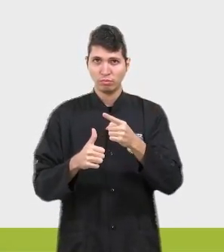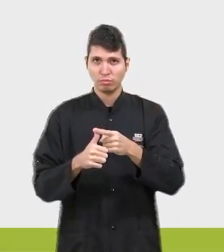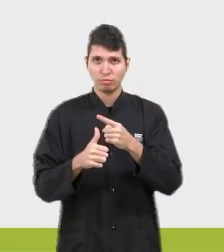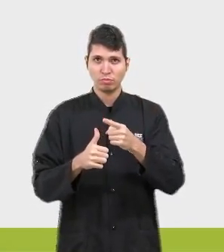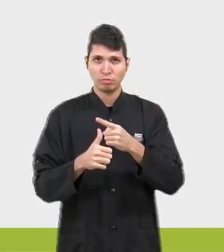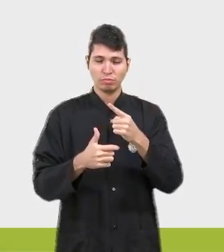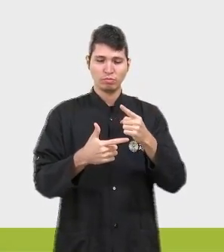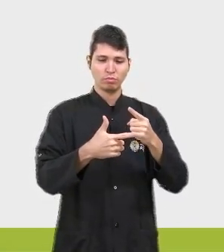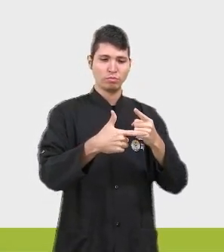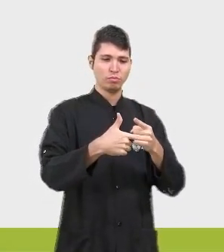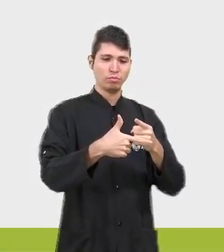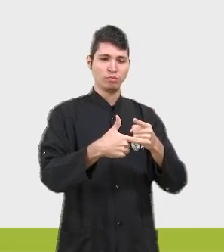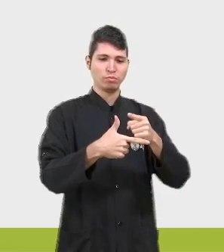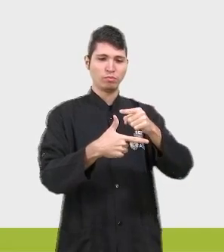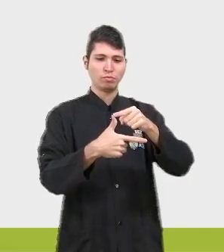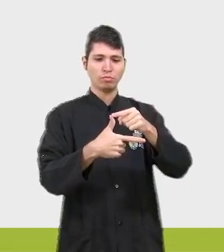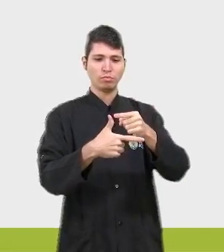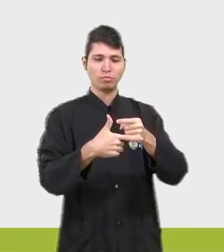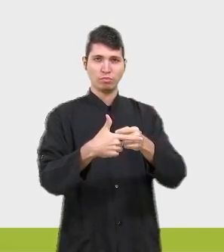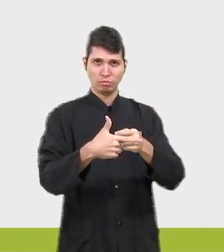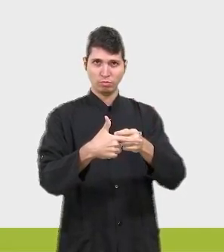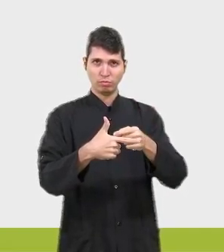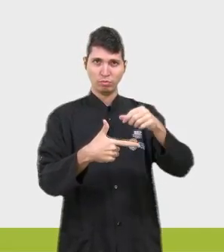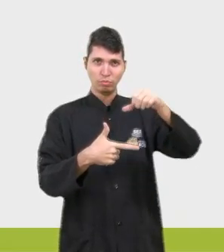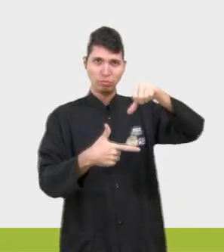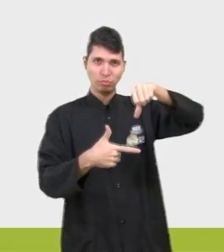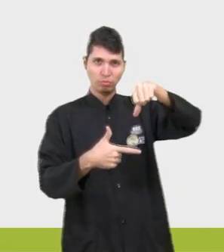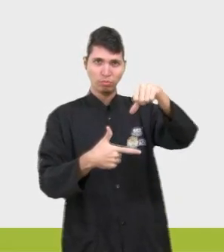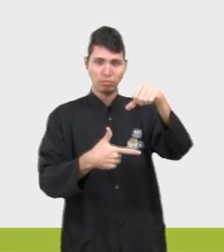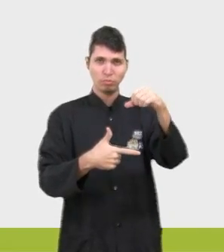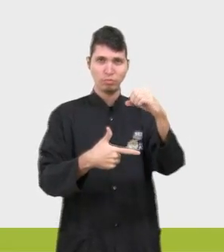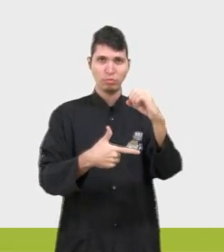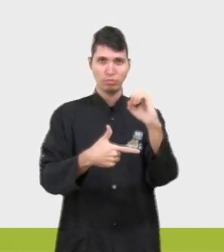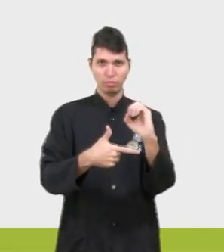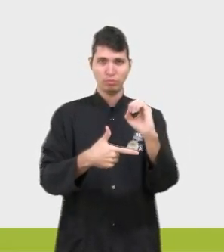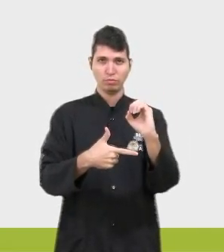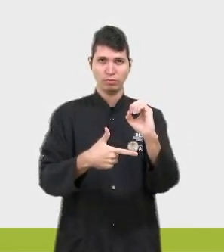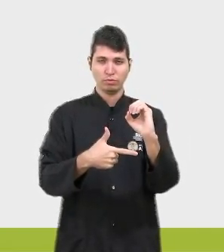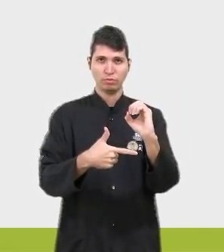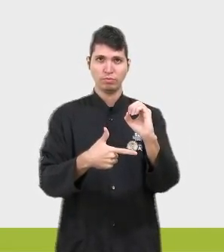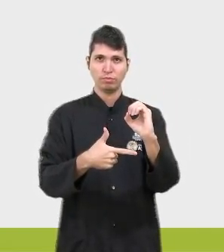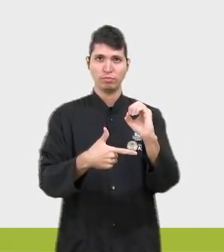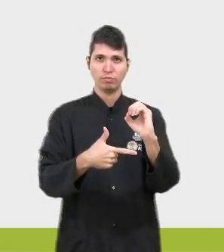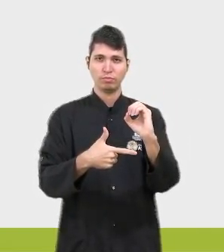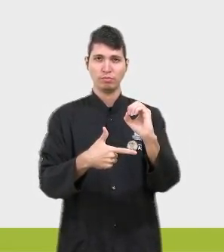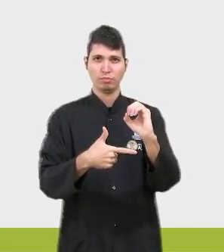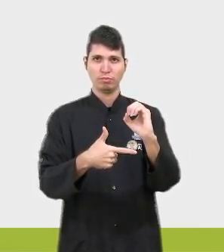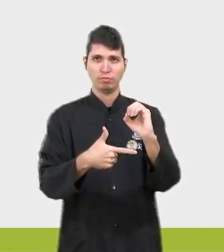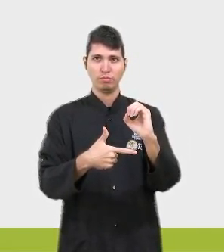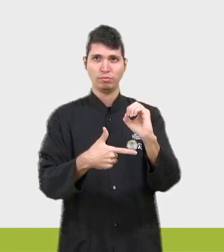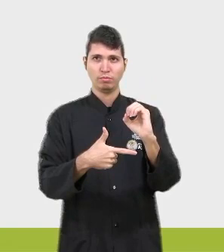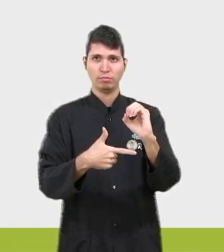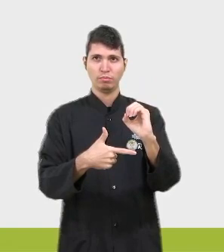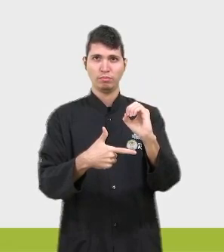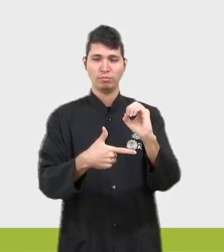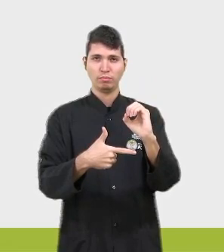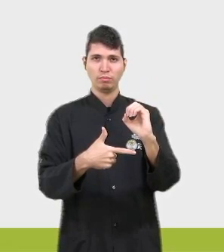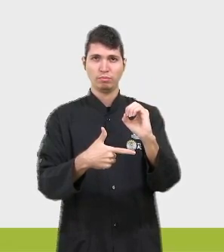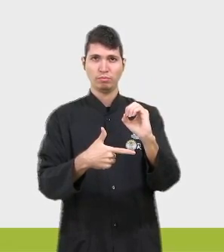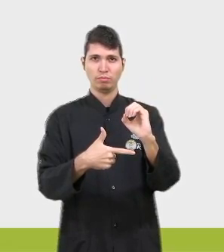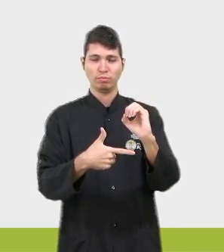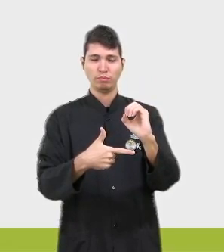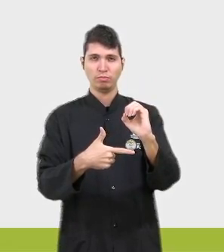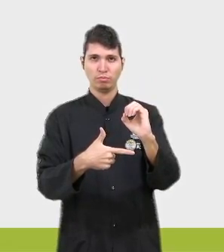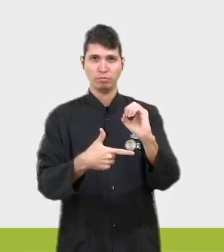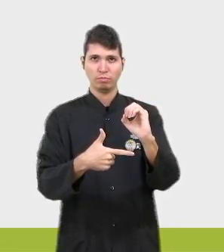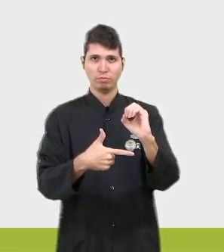quando a gente tem aquela figura onde denomina a ideia do triângulo retângulo, imagina uma situação como essa, tá? Nós temos a ideia